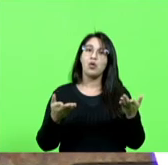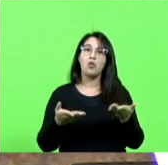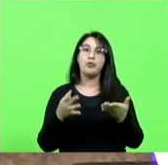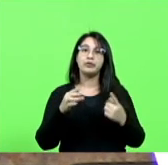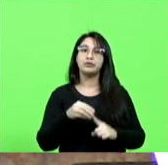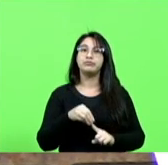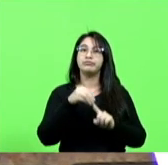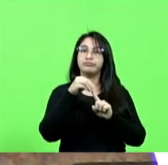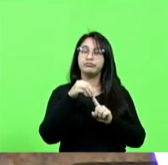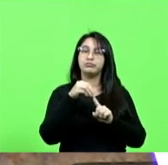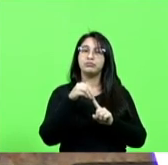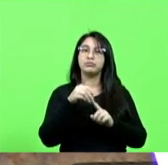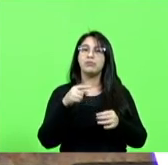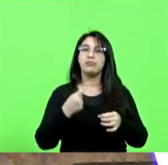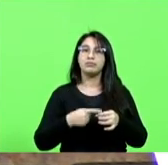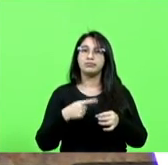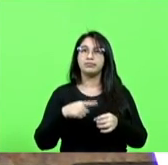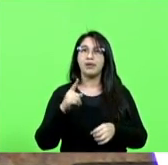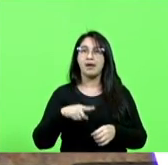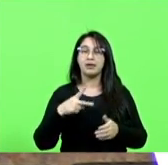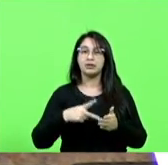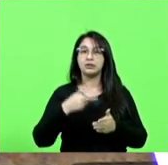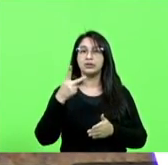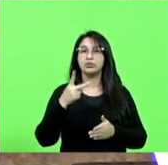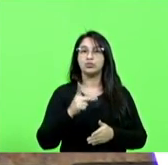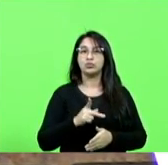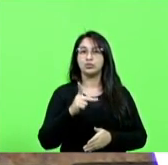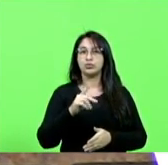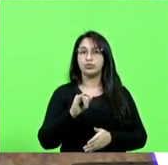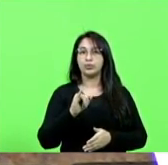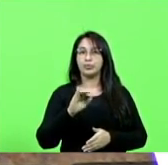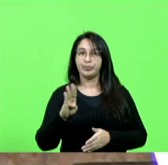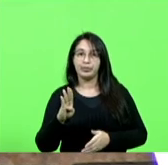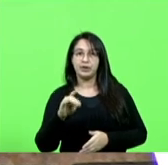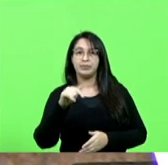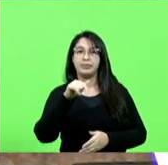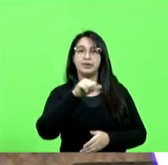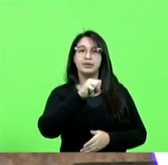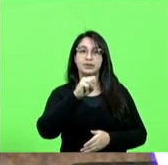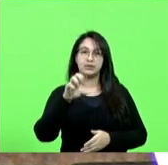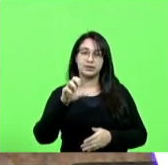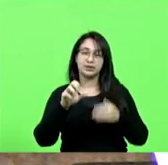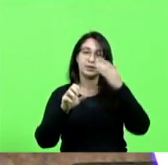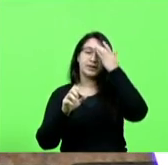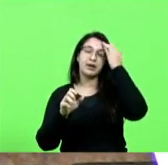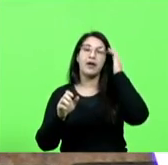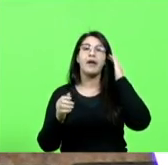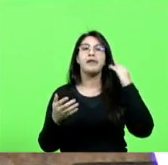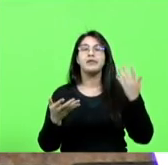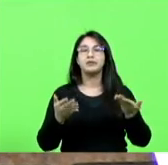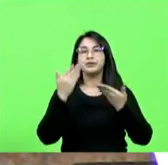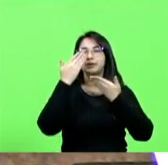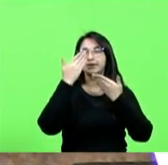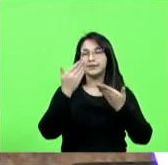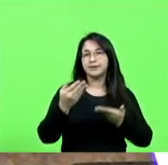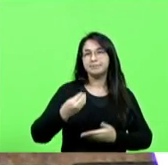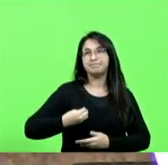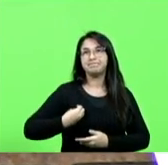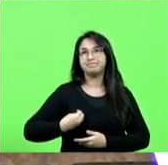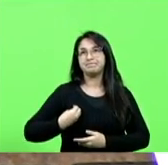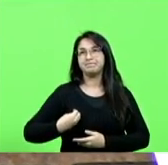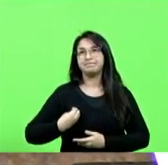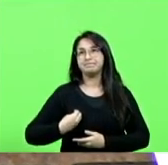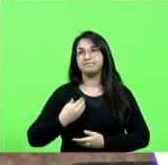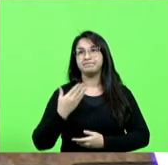cidade que é o segundo PIB de Santa Catarina. Então, eu quero aqui hoje agradecer a presença do